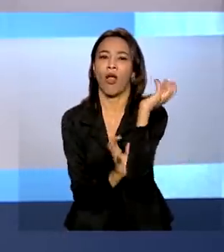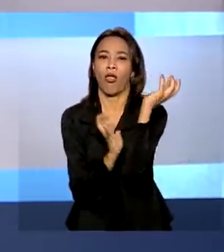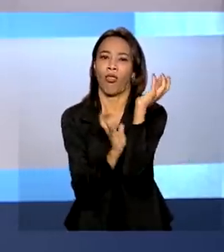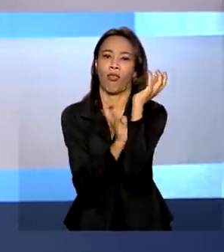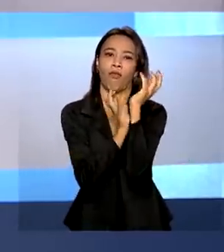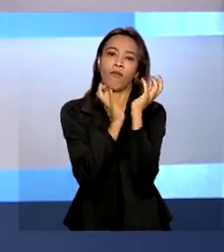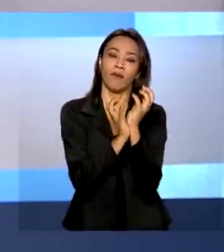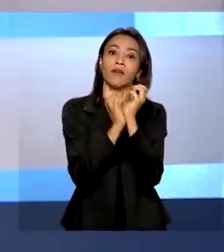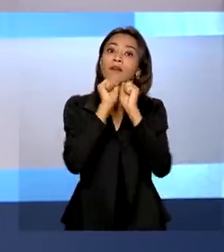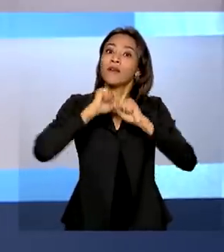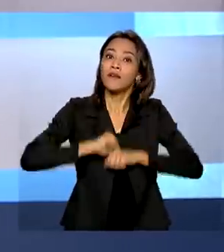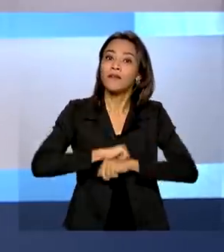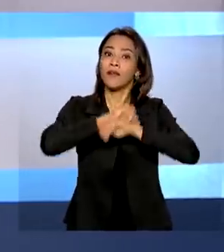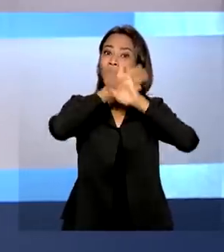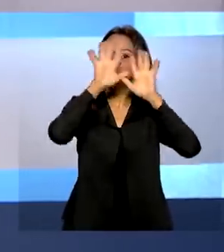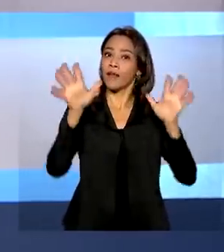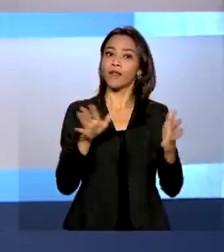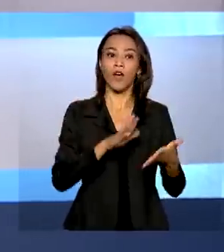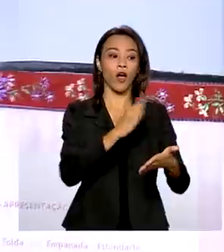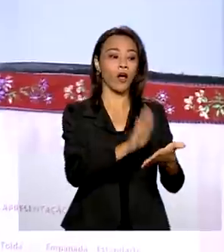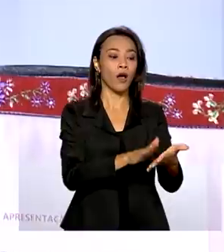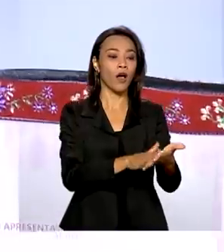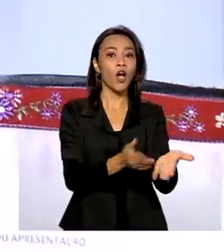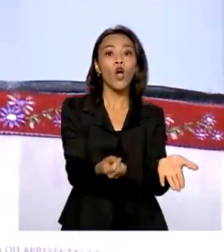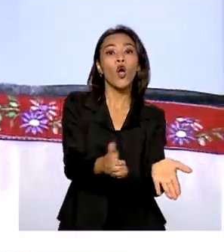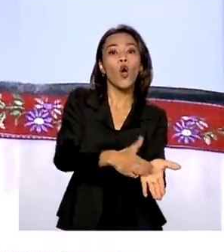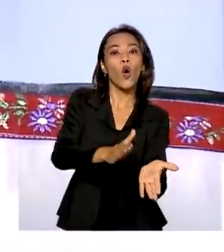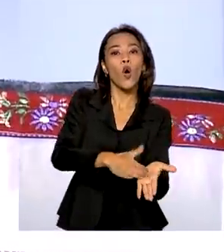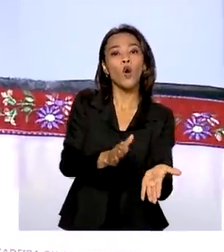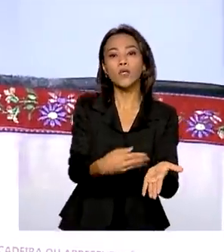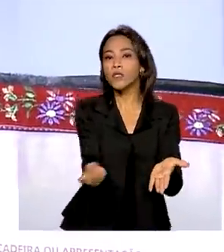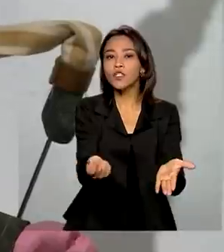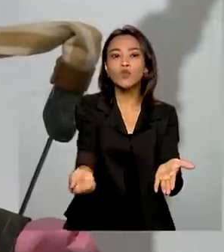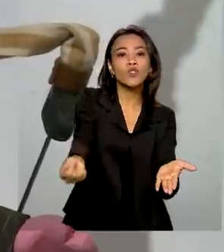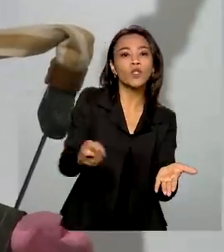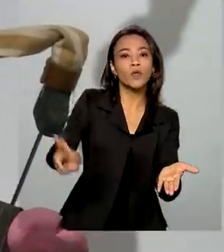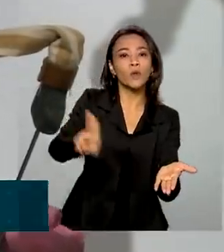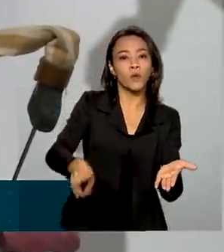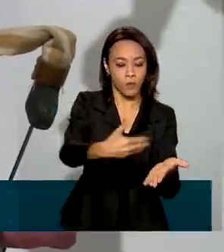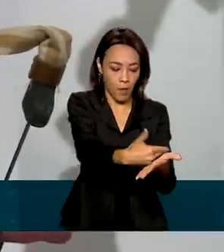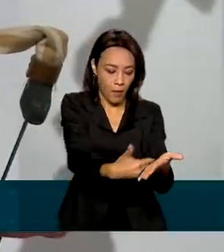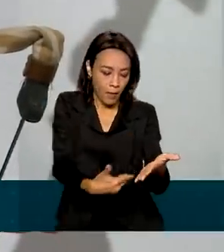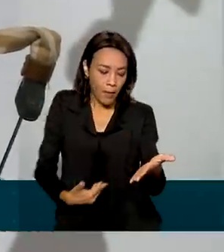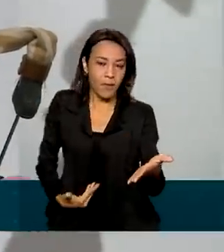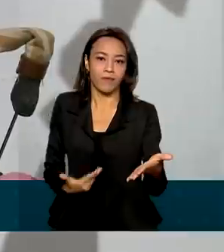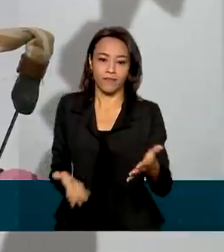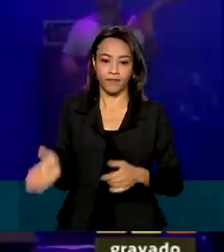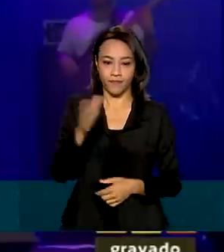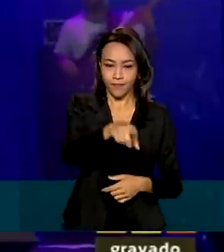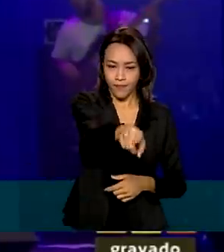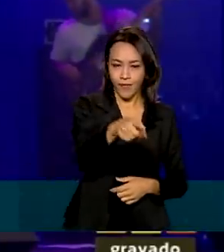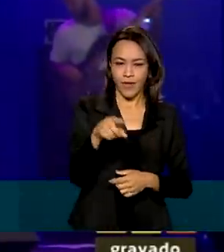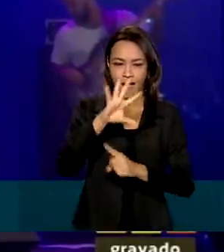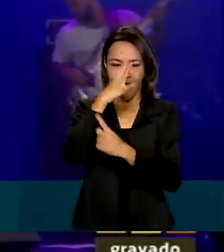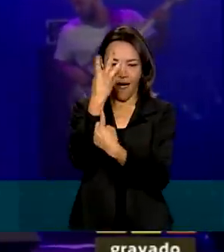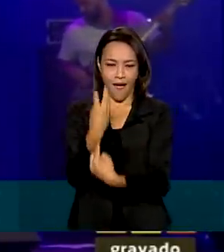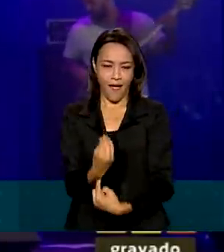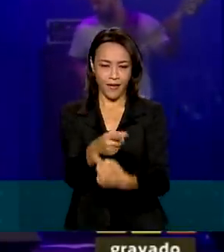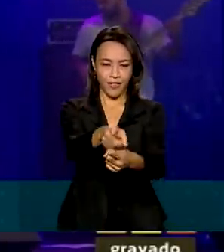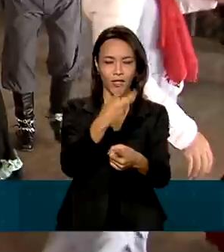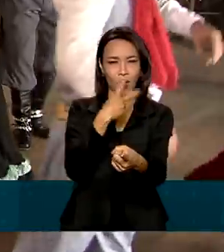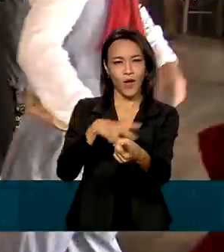torna mais transparente a prestação de contas. Os artistas divulgam nosso folclore, nossas